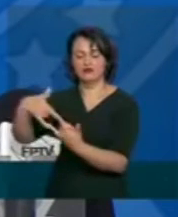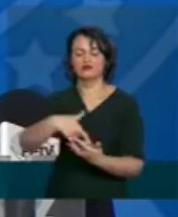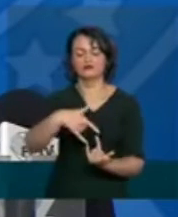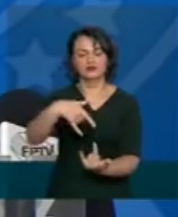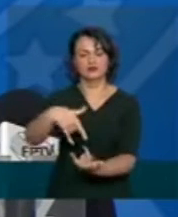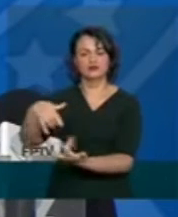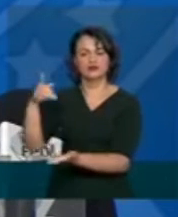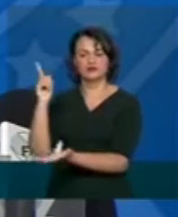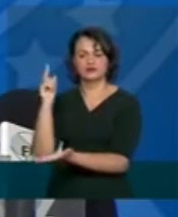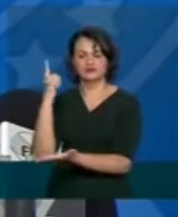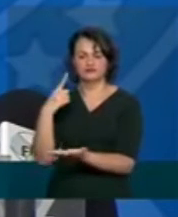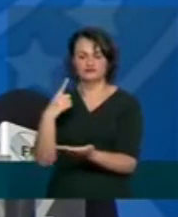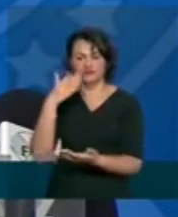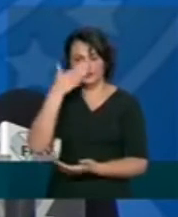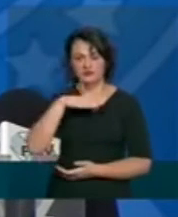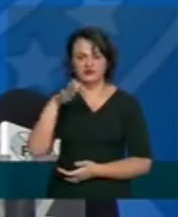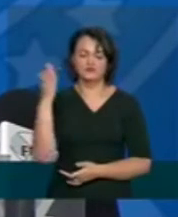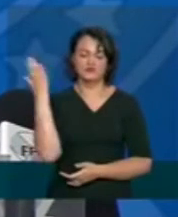prometido ok